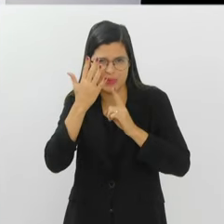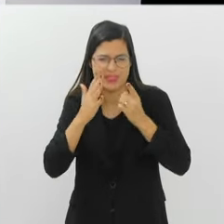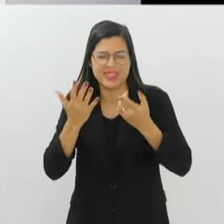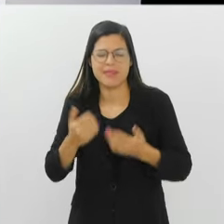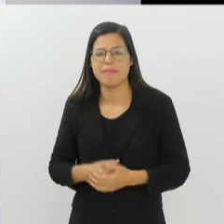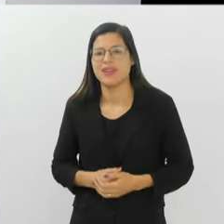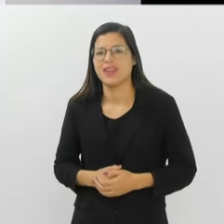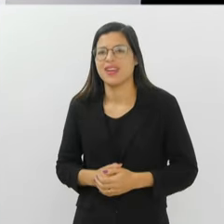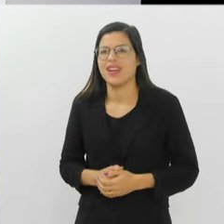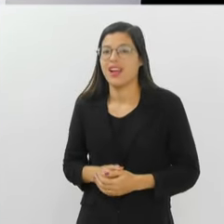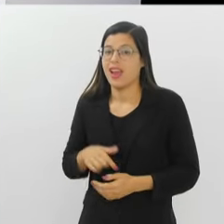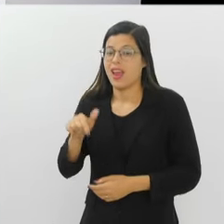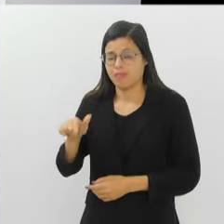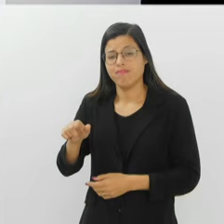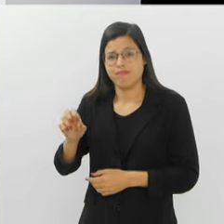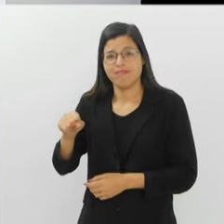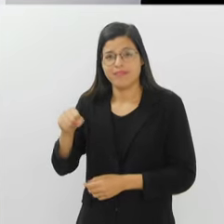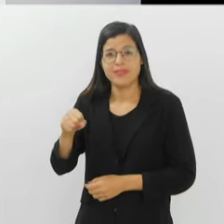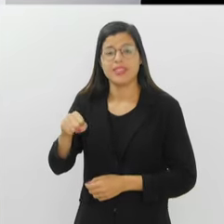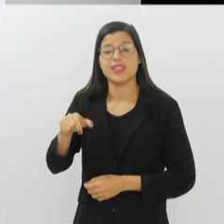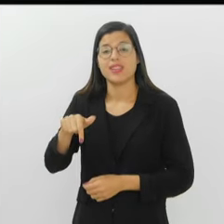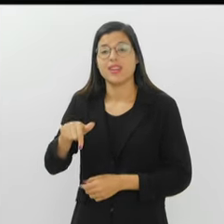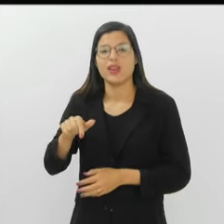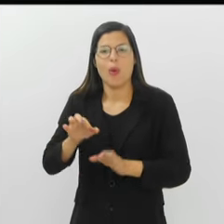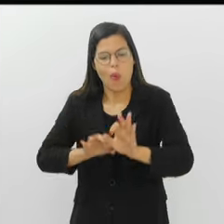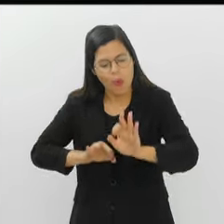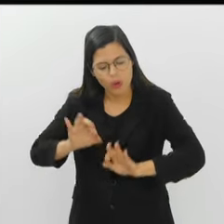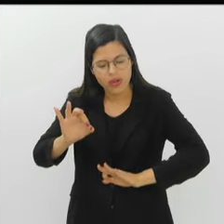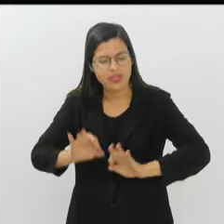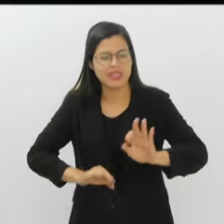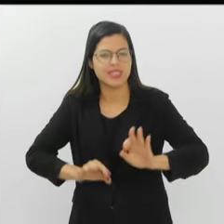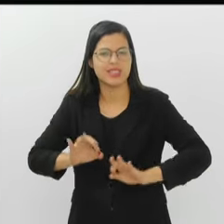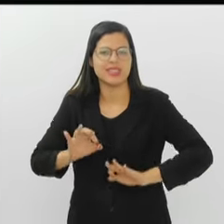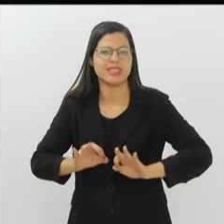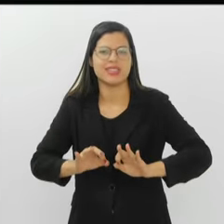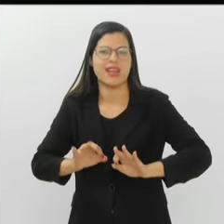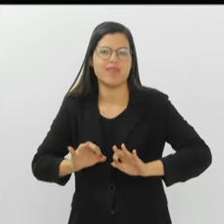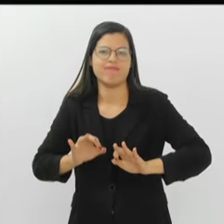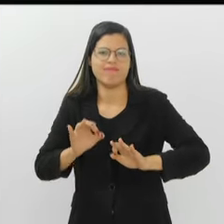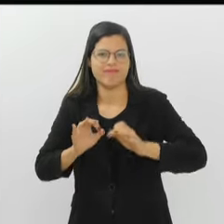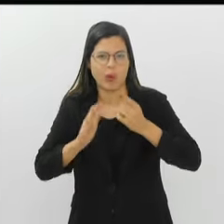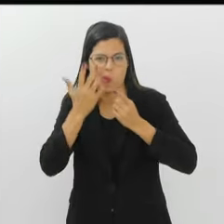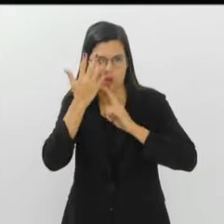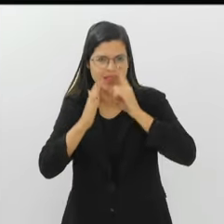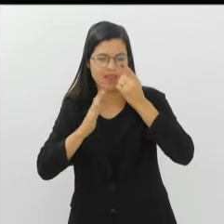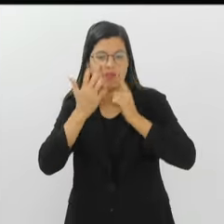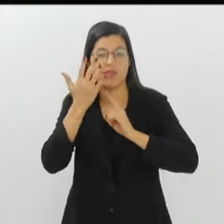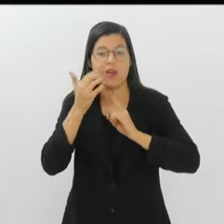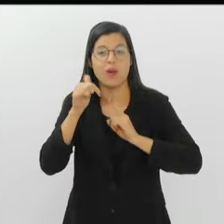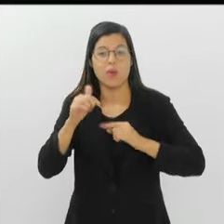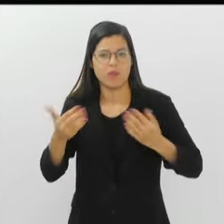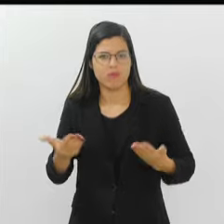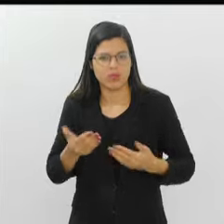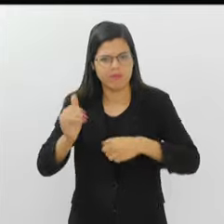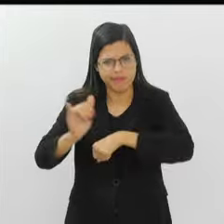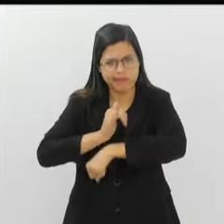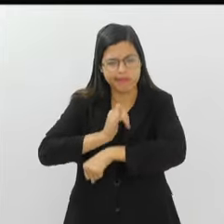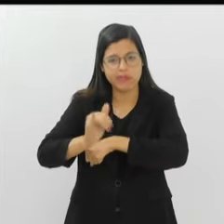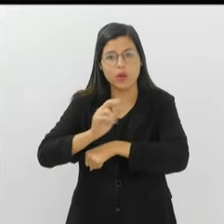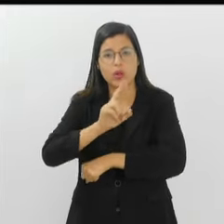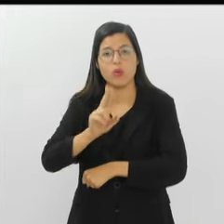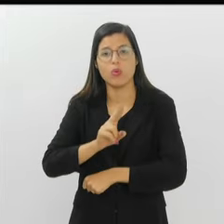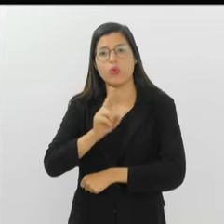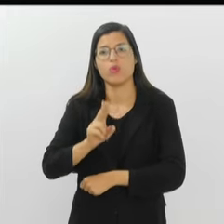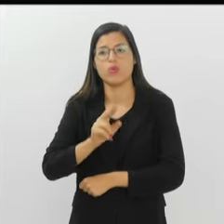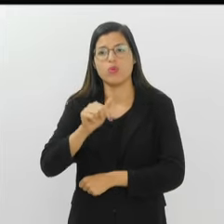economia no sentido amplo da palavra, mas no sentido de planejar o seu carnaval. Então hoje, muitas ferramentas que eu